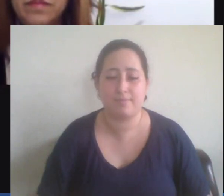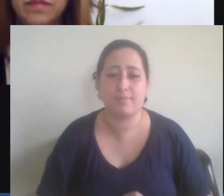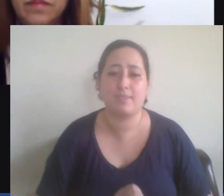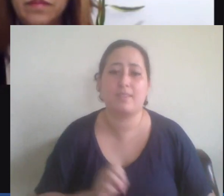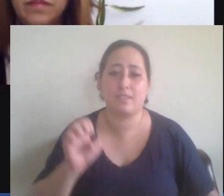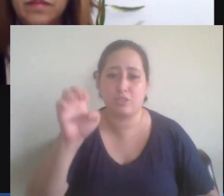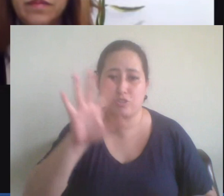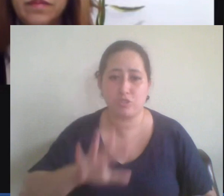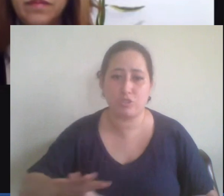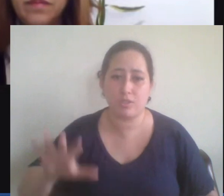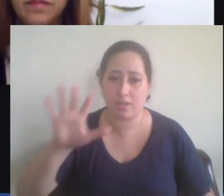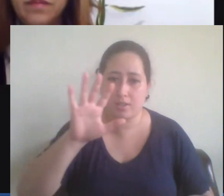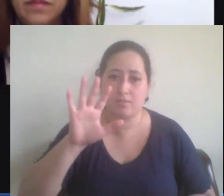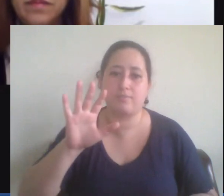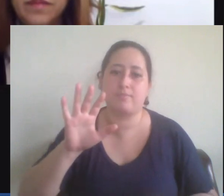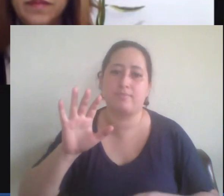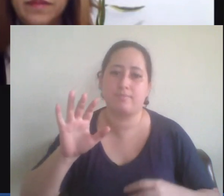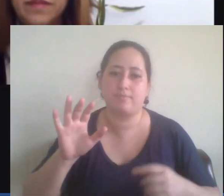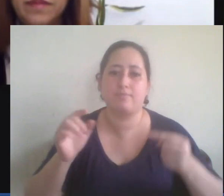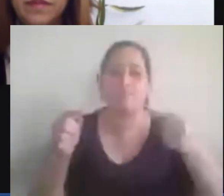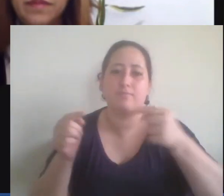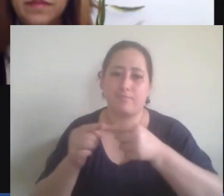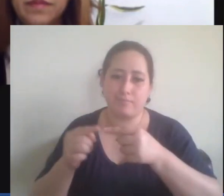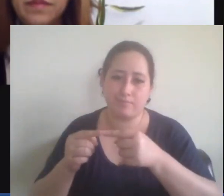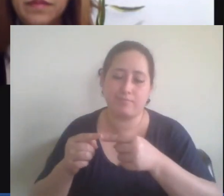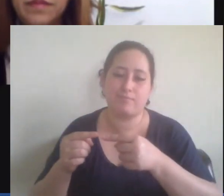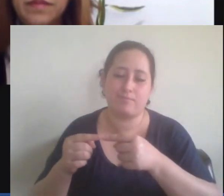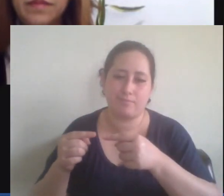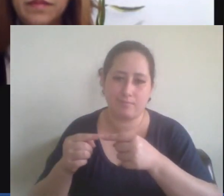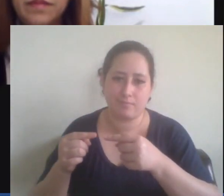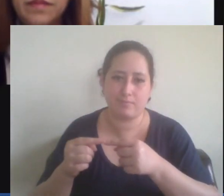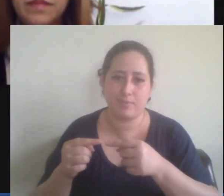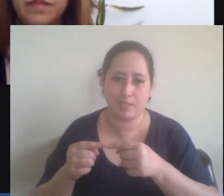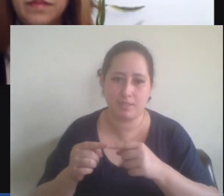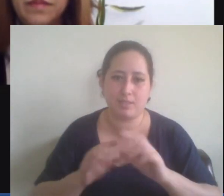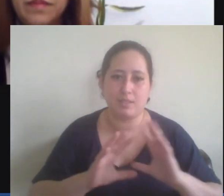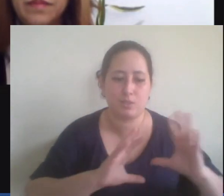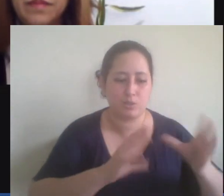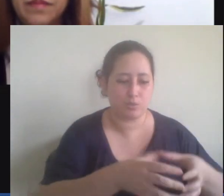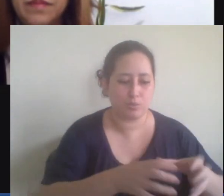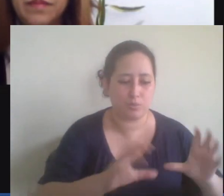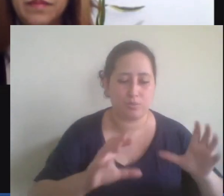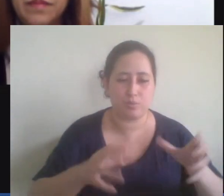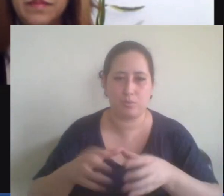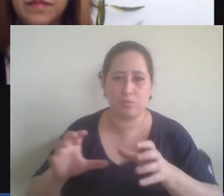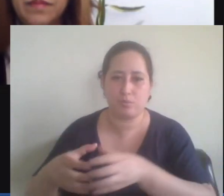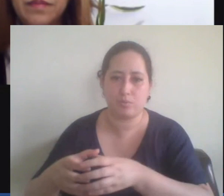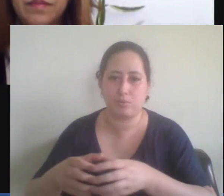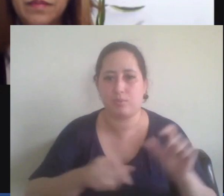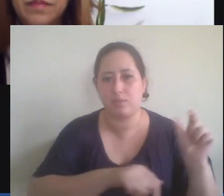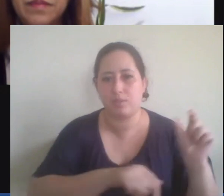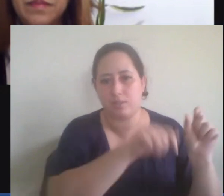de como se alimentam esses grupos ou indivíduos